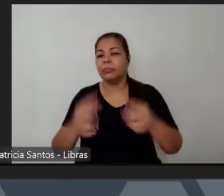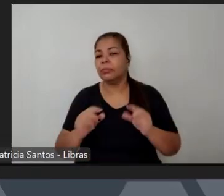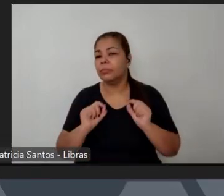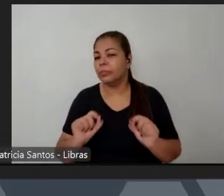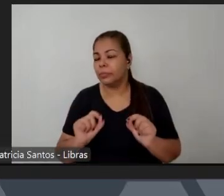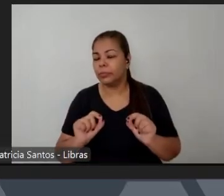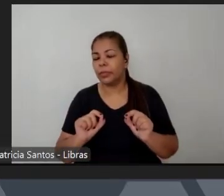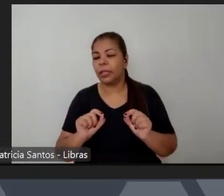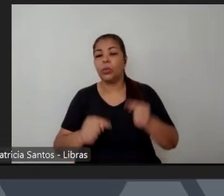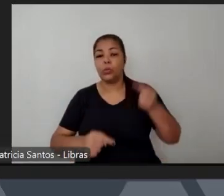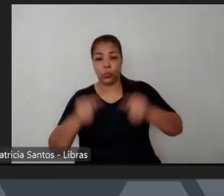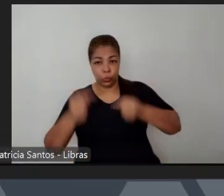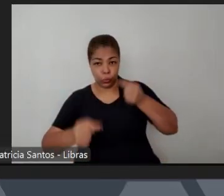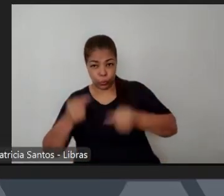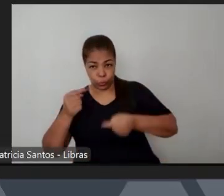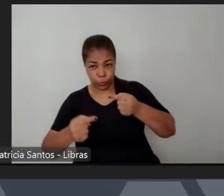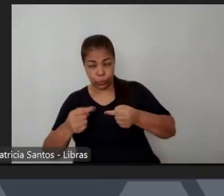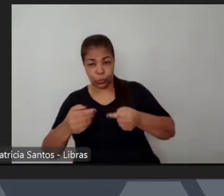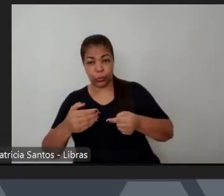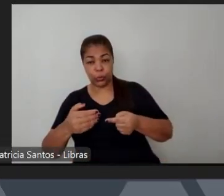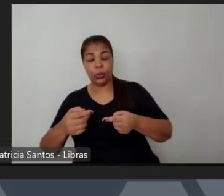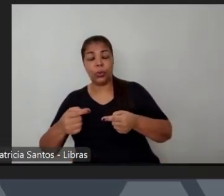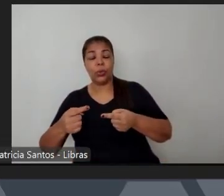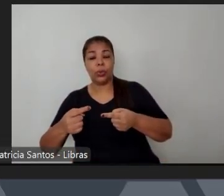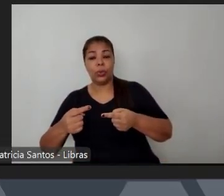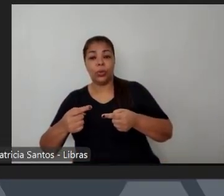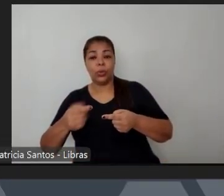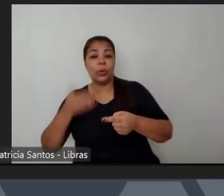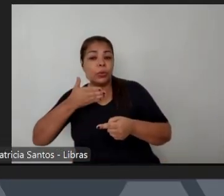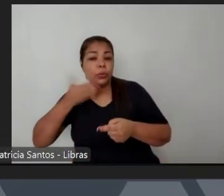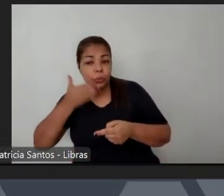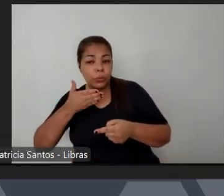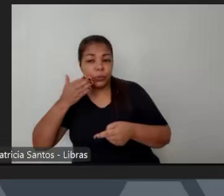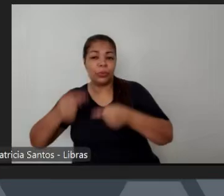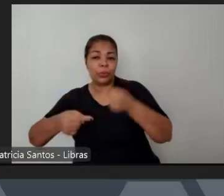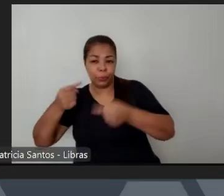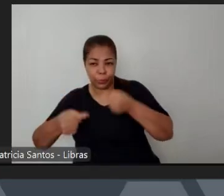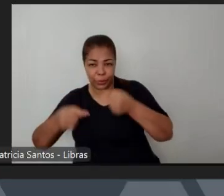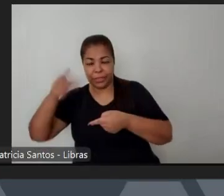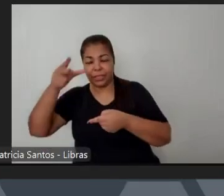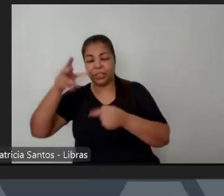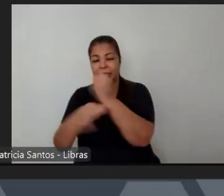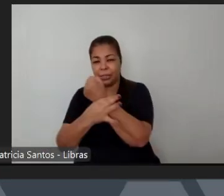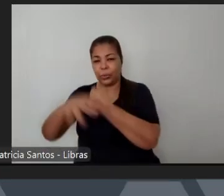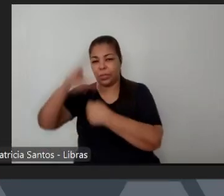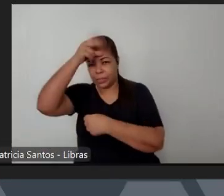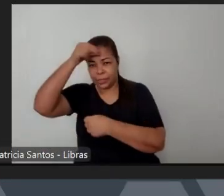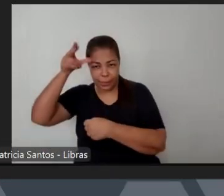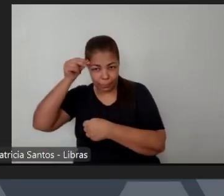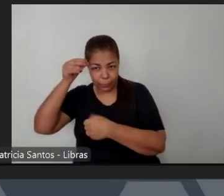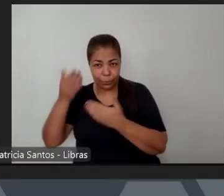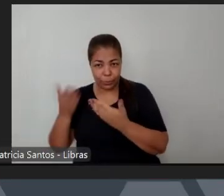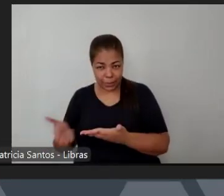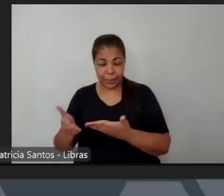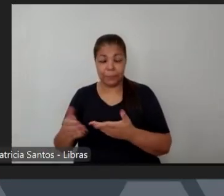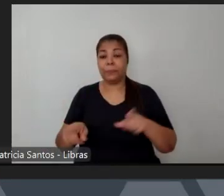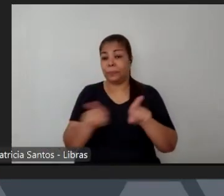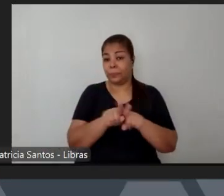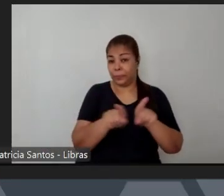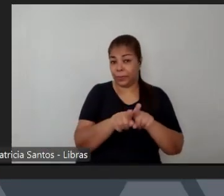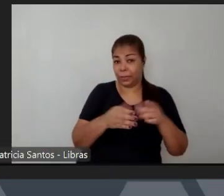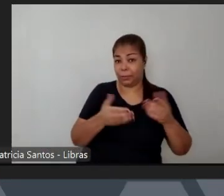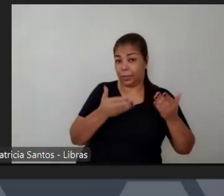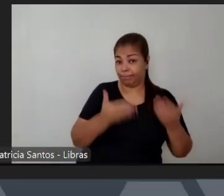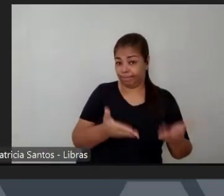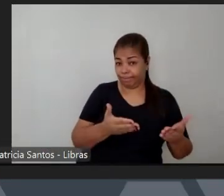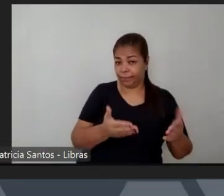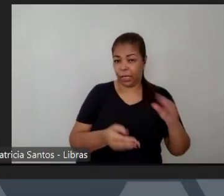pública para aquilo para esse medo real da pessoa e ante a sedução que essas formas